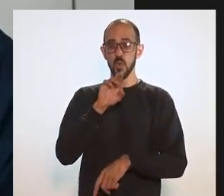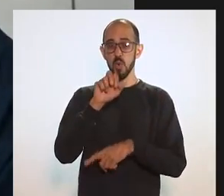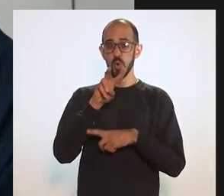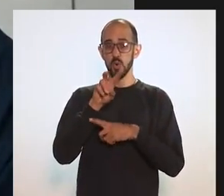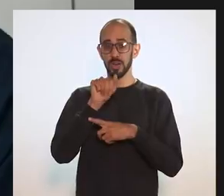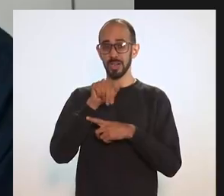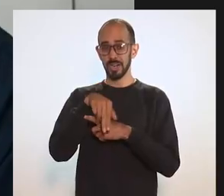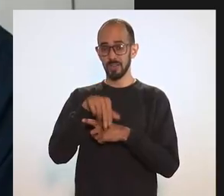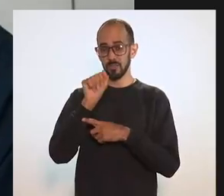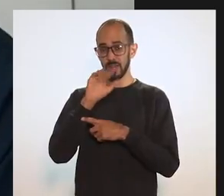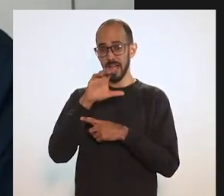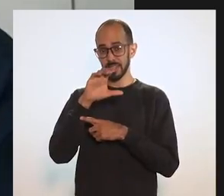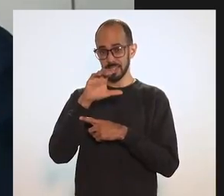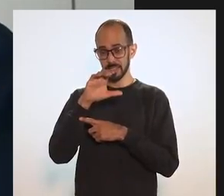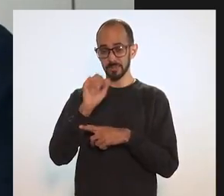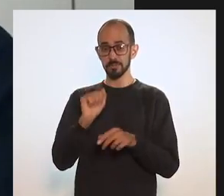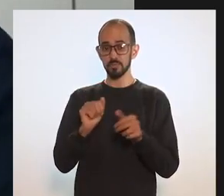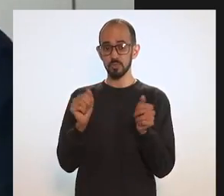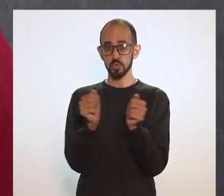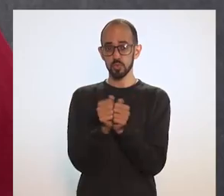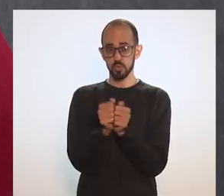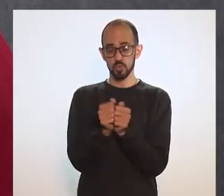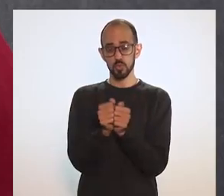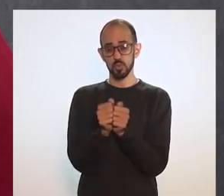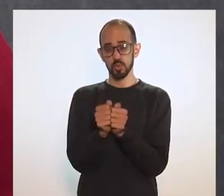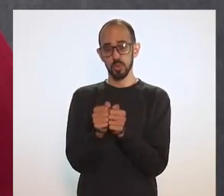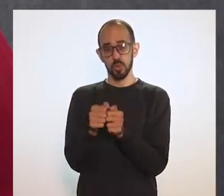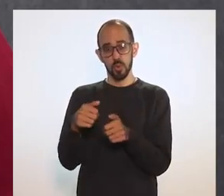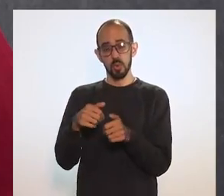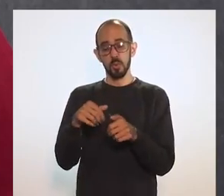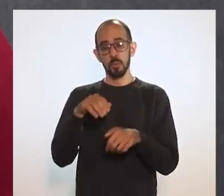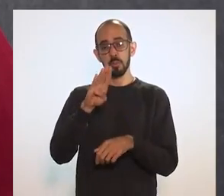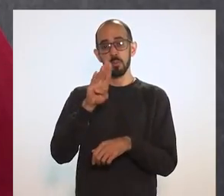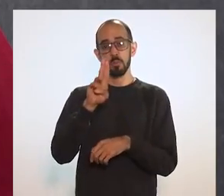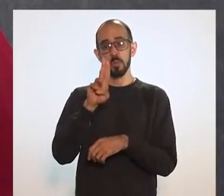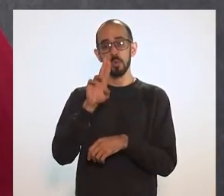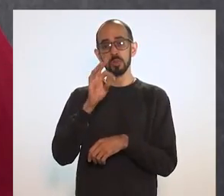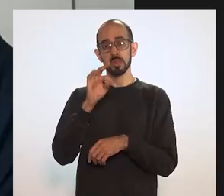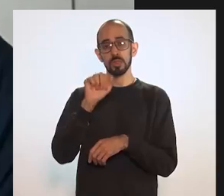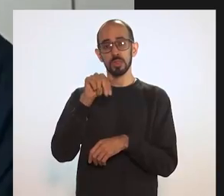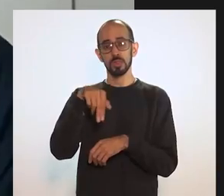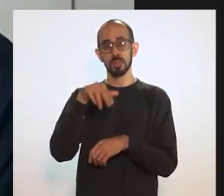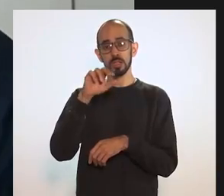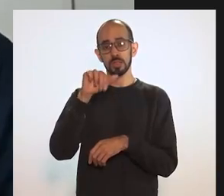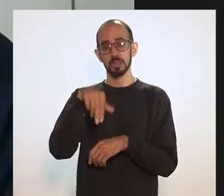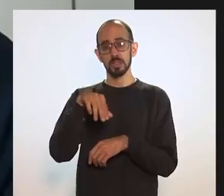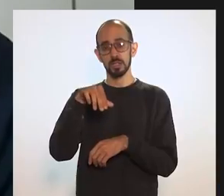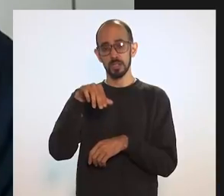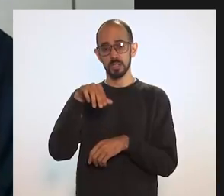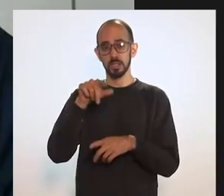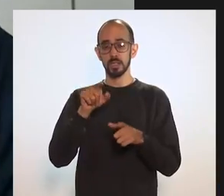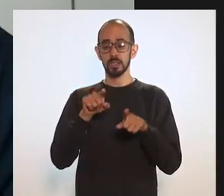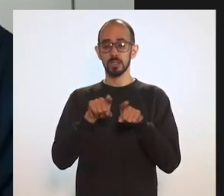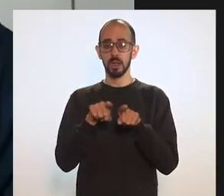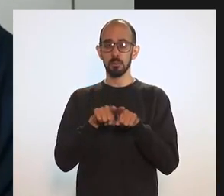produzida pelo Sinovac em parceria com o Butantan e poderia ter buscado adquirir